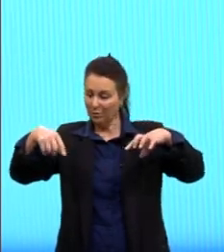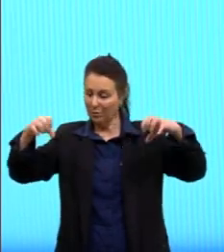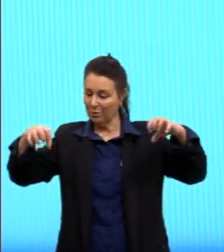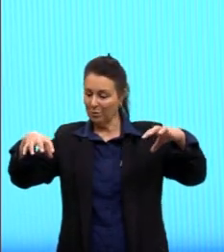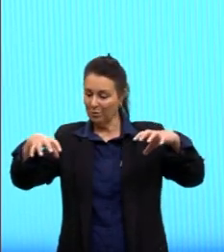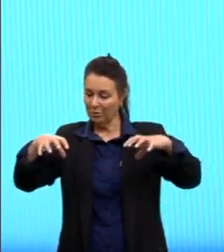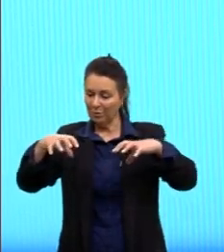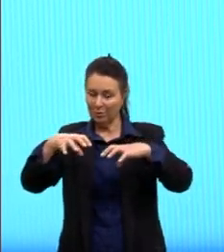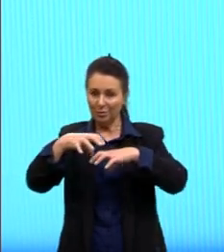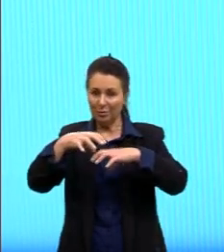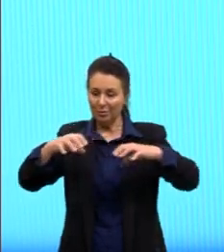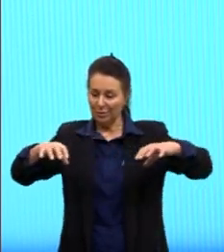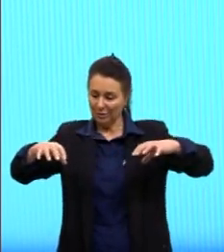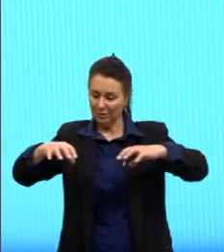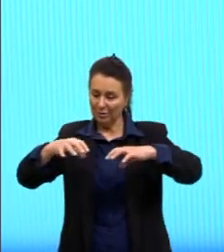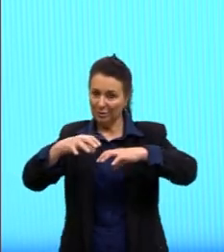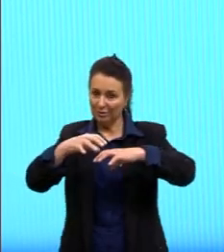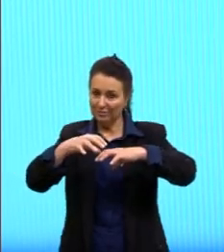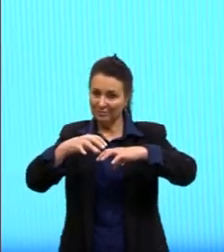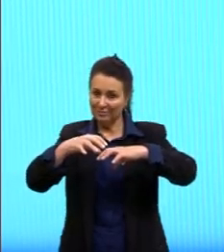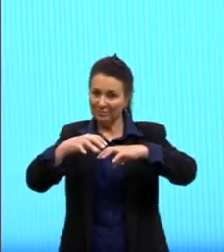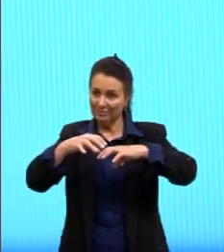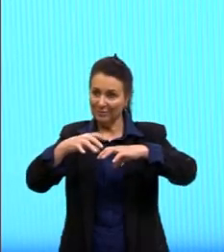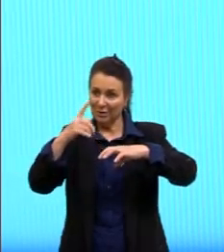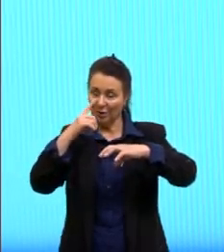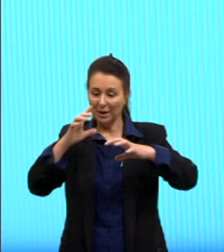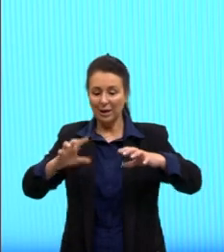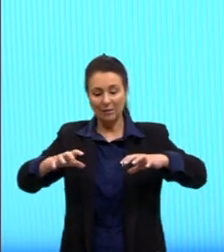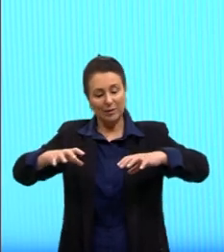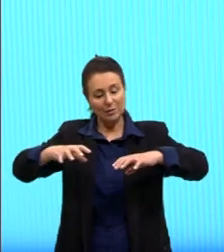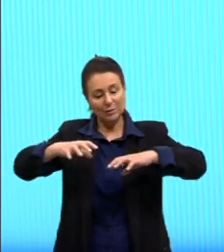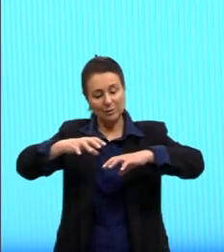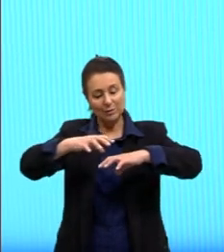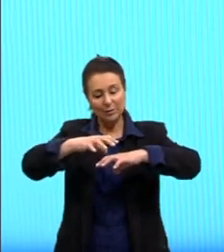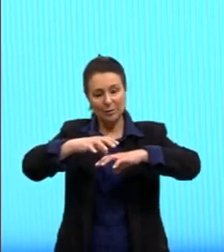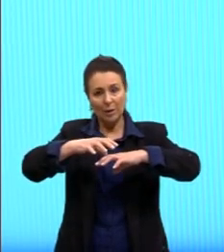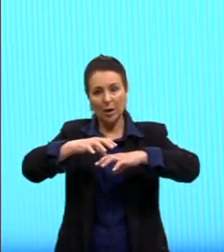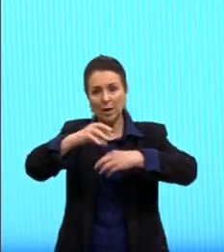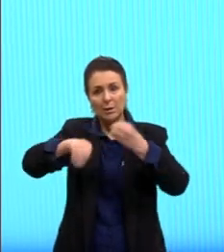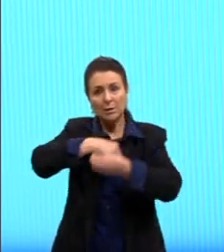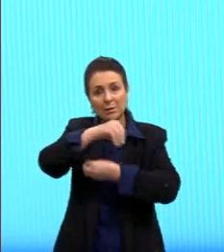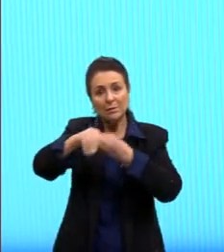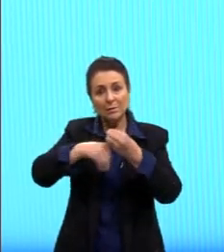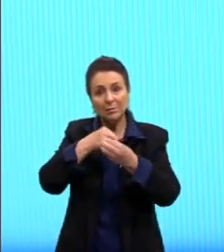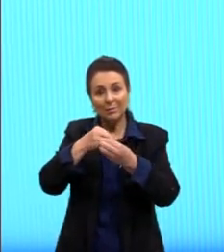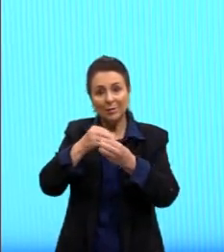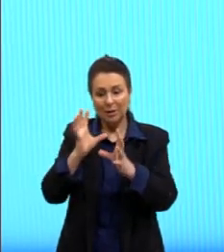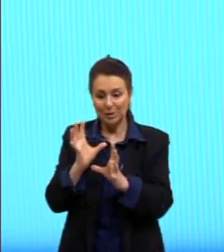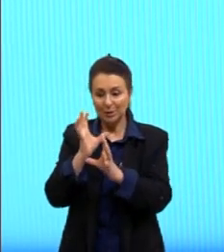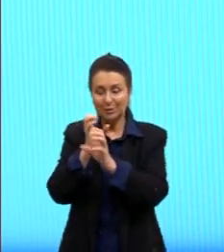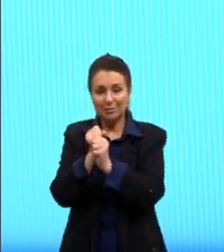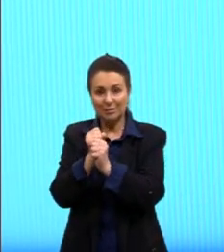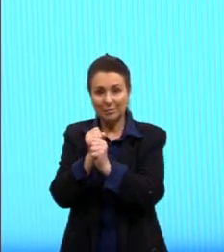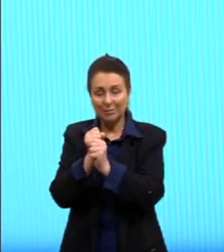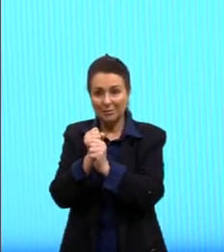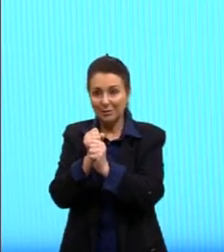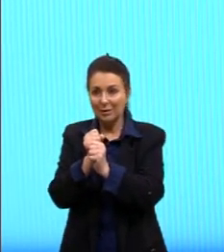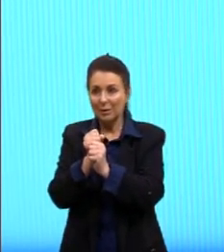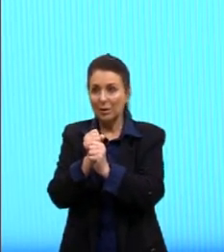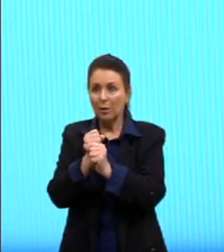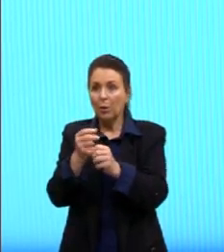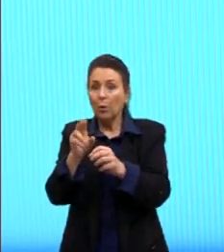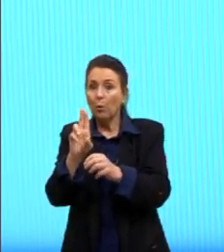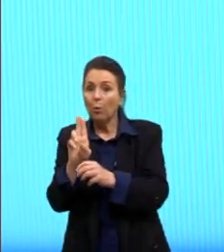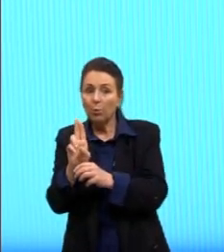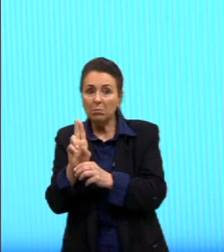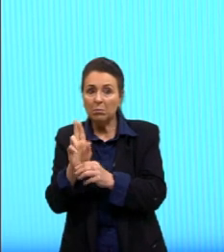somatório dessas ondas. Aqui no meio vai ter um somatório. E aqui, então, uma anulação